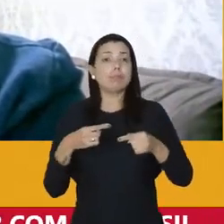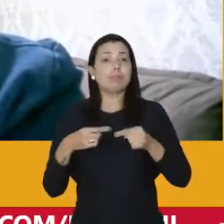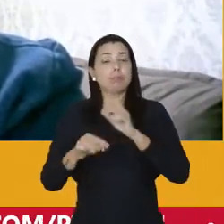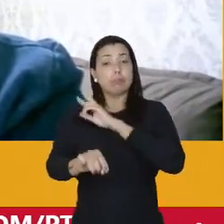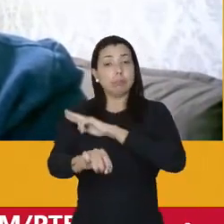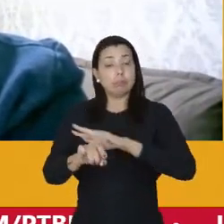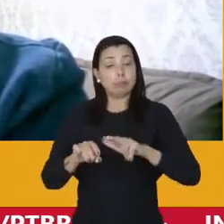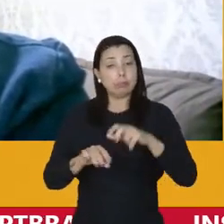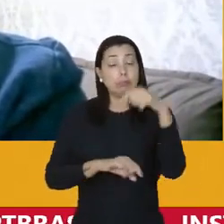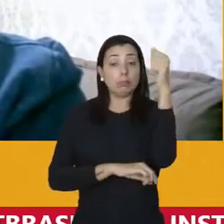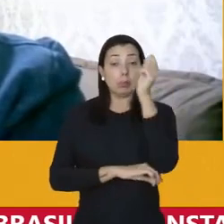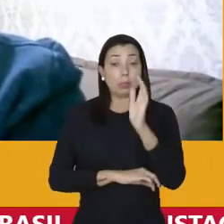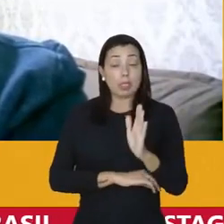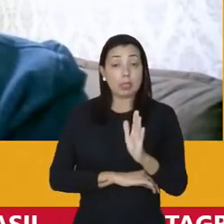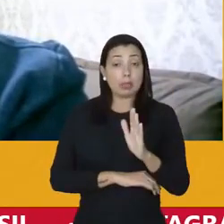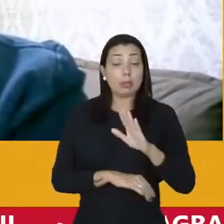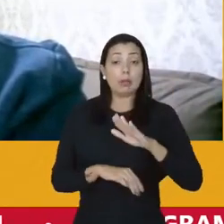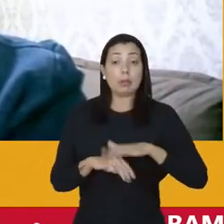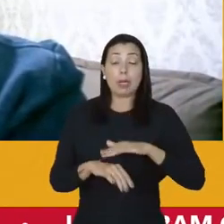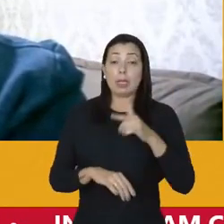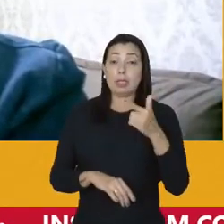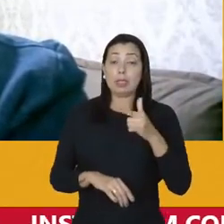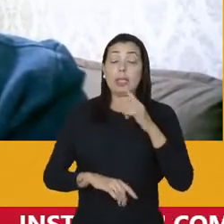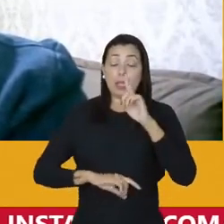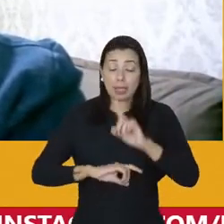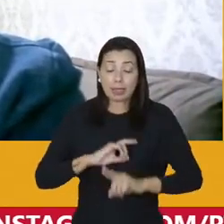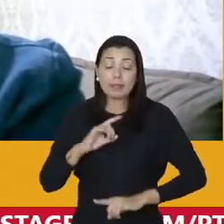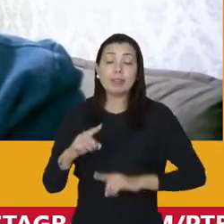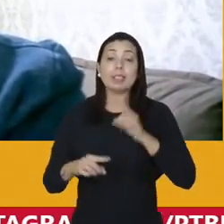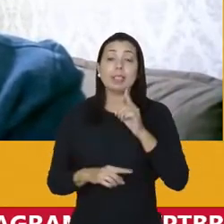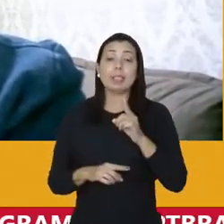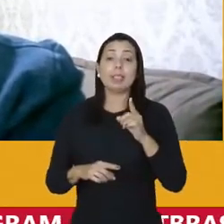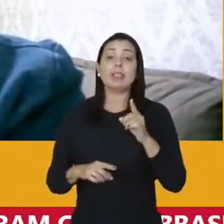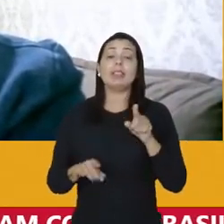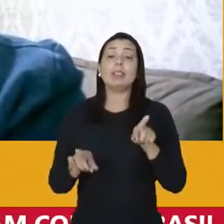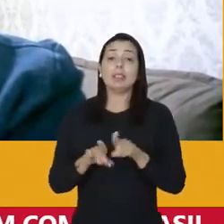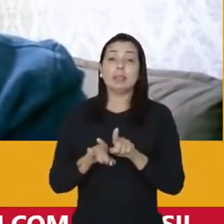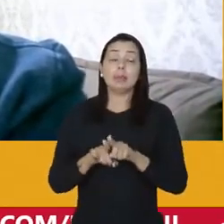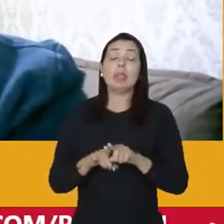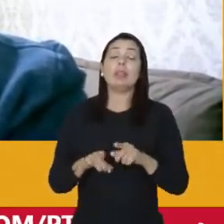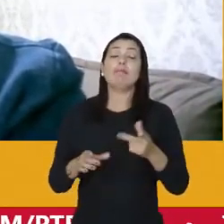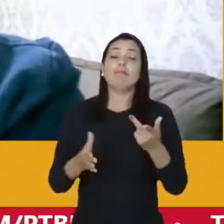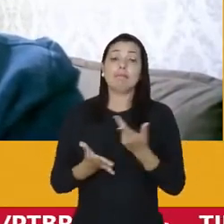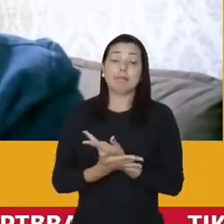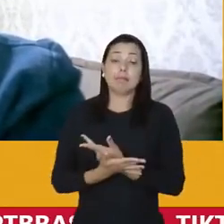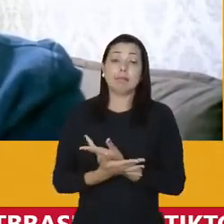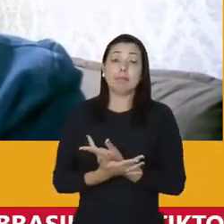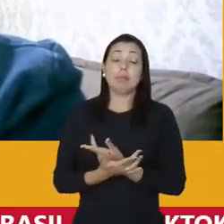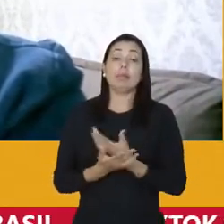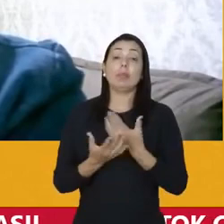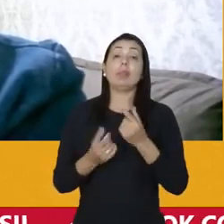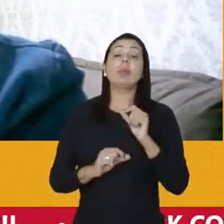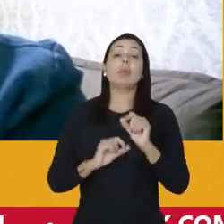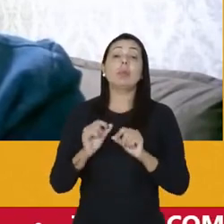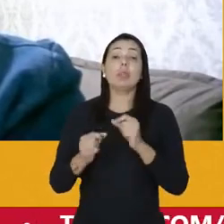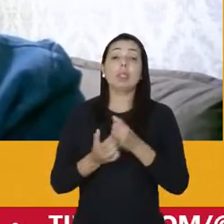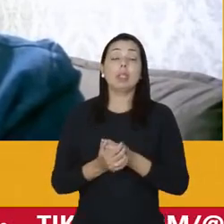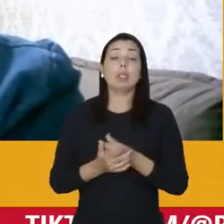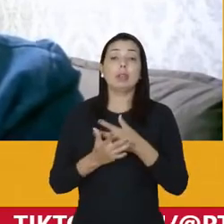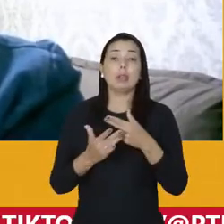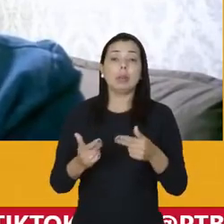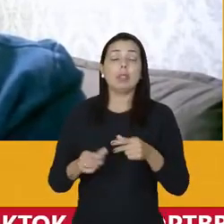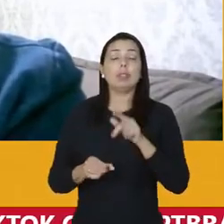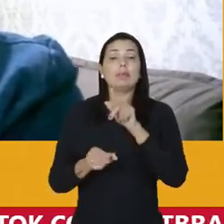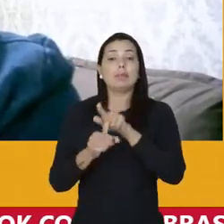racismo no Brasil, por mais que nós tenhamos avançado, ainda é considerado tabu. ainda é considerado questões